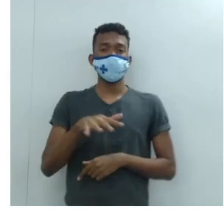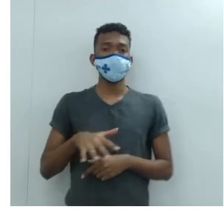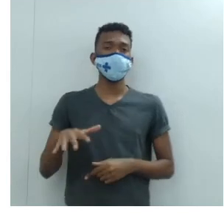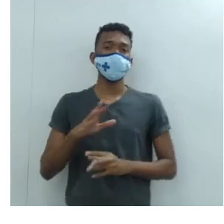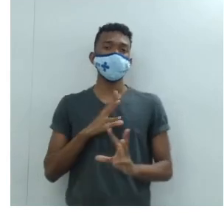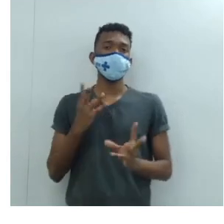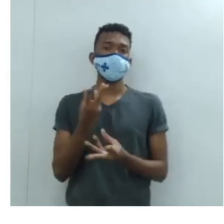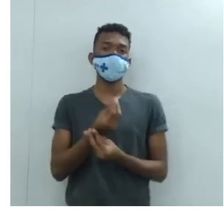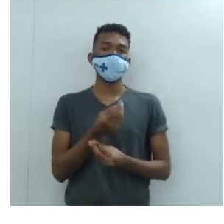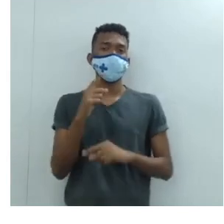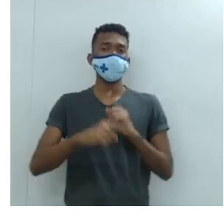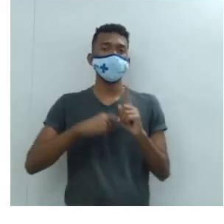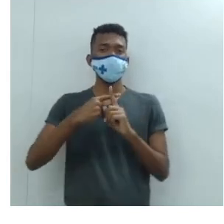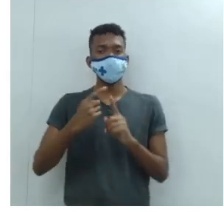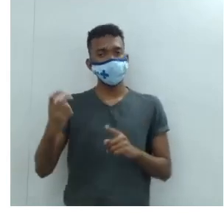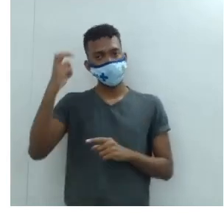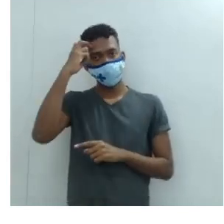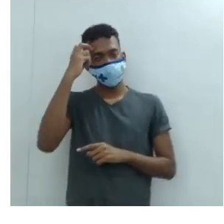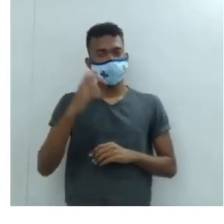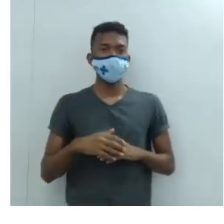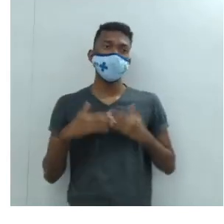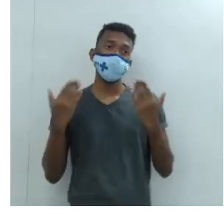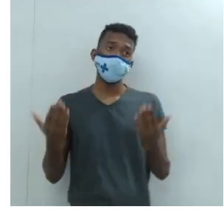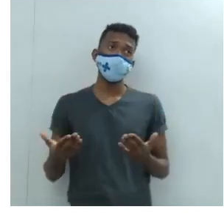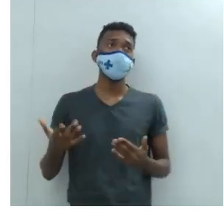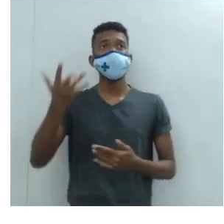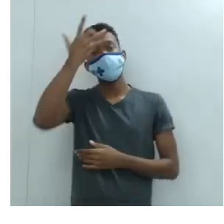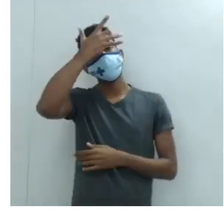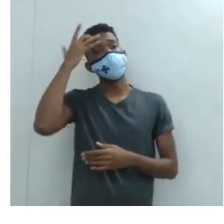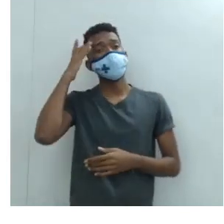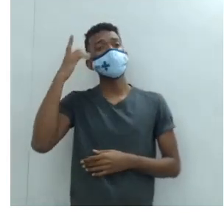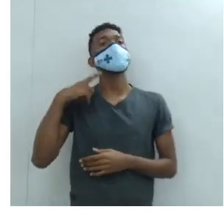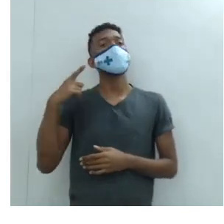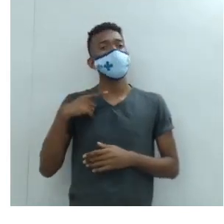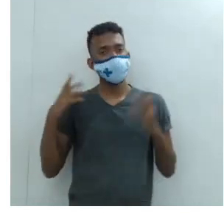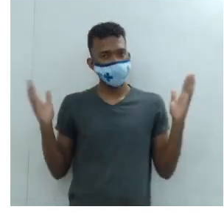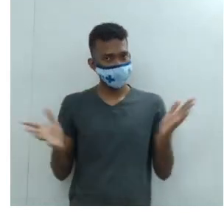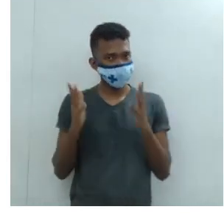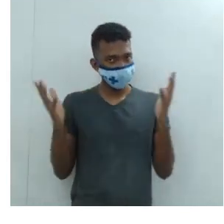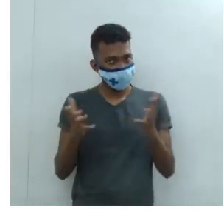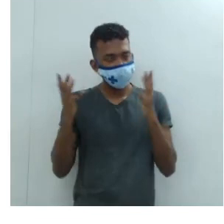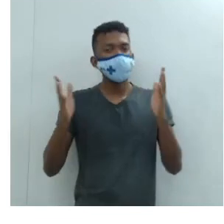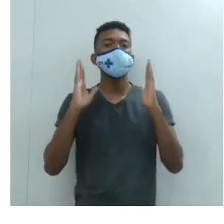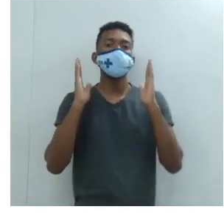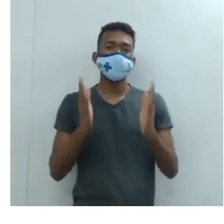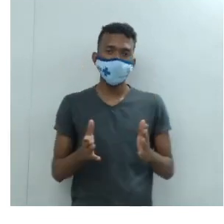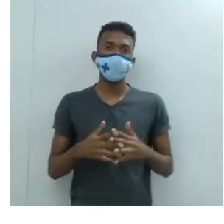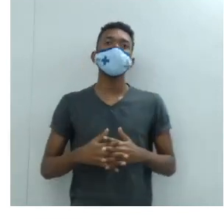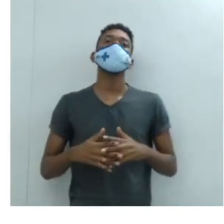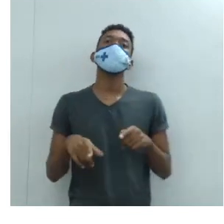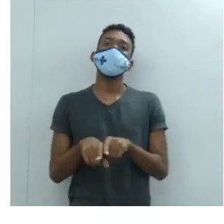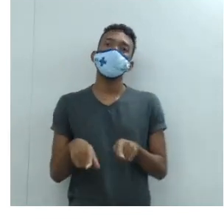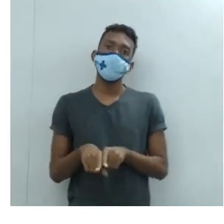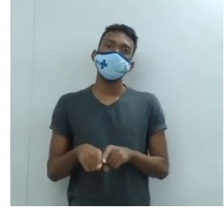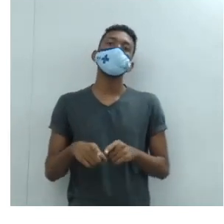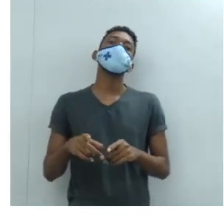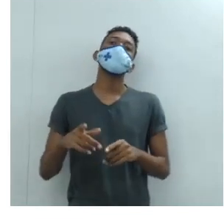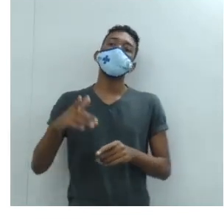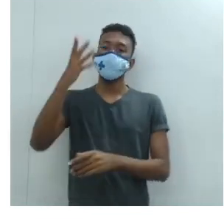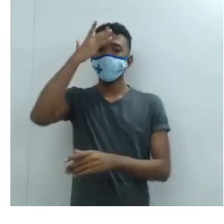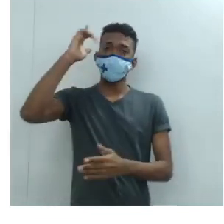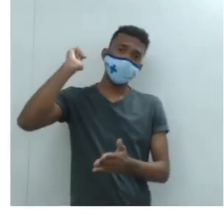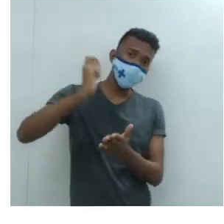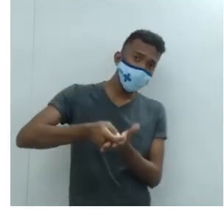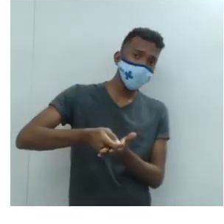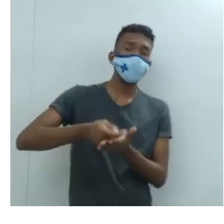e culturais. Então alguém que incentivava, Alguém que bancava, alguém que pagava